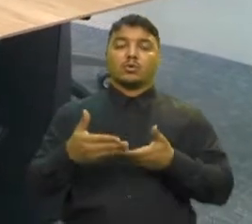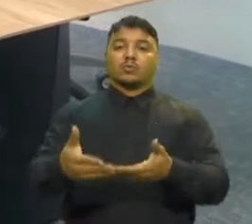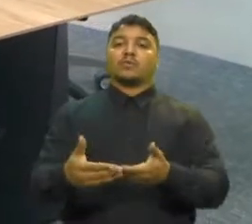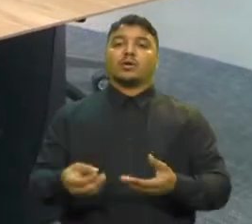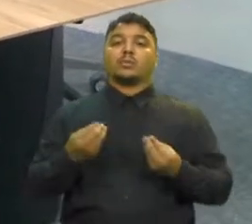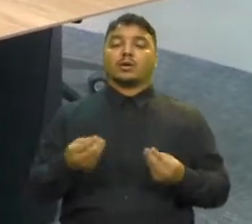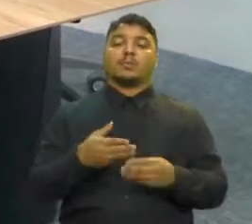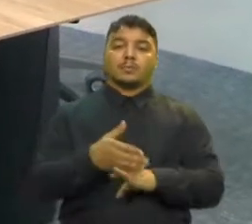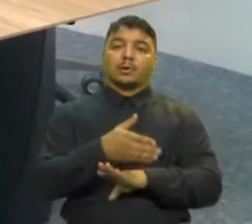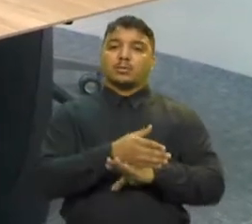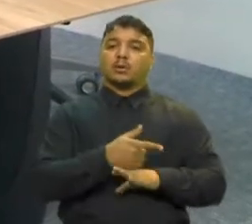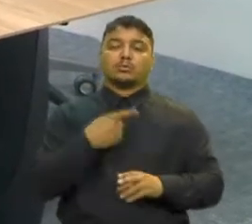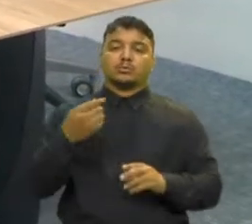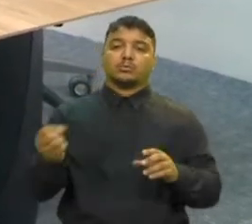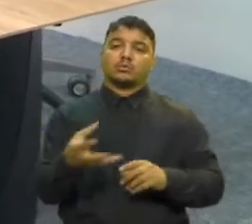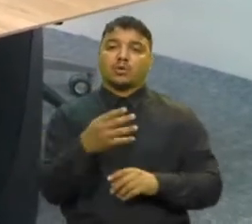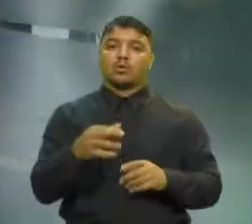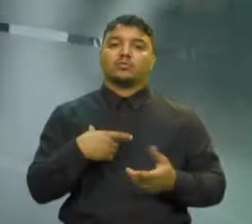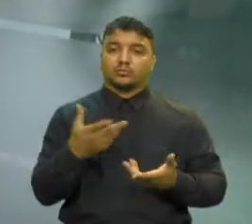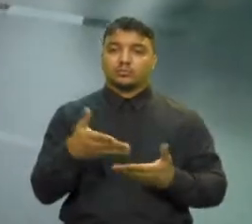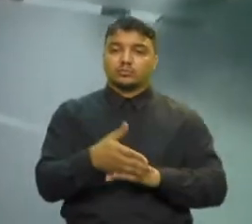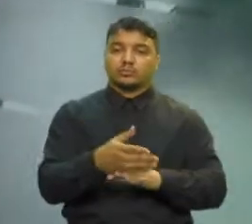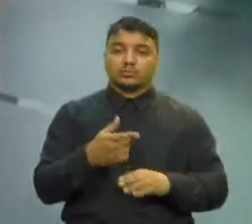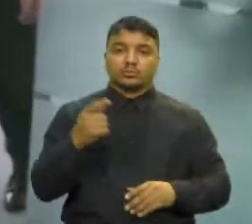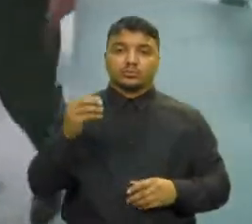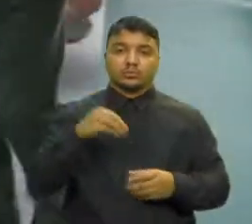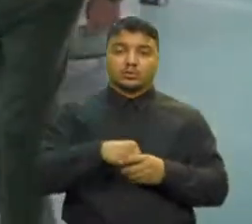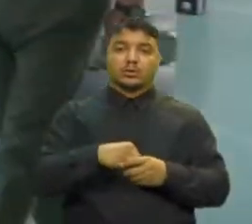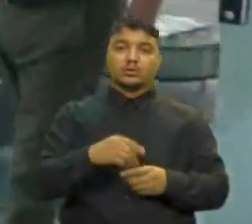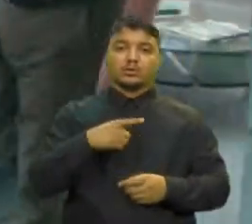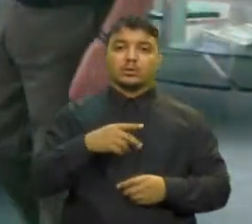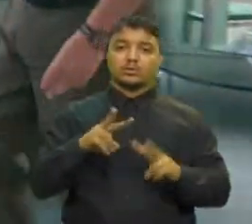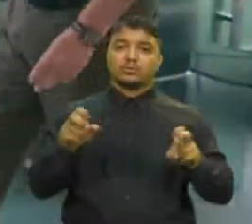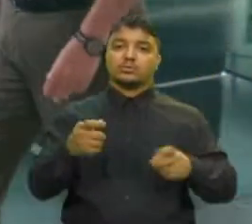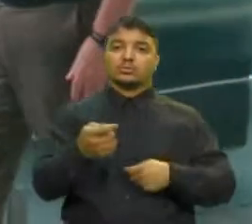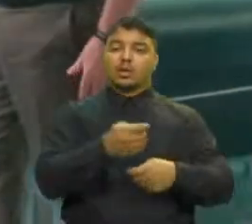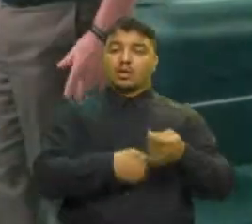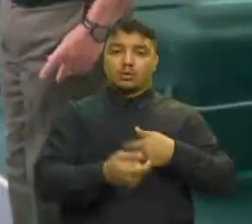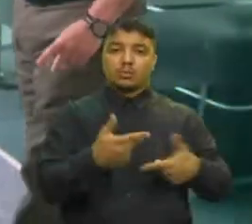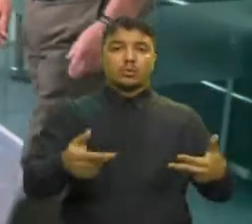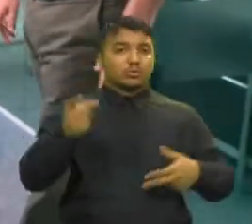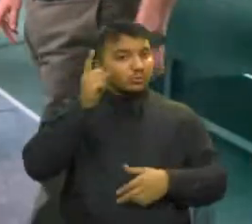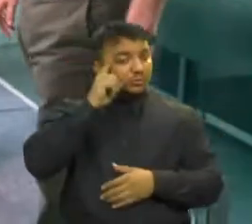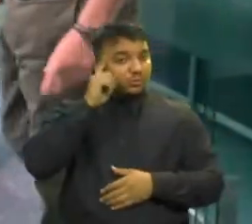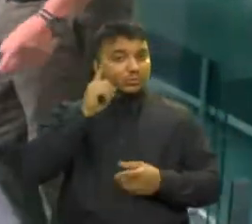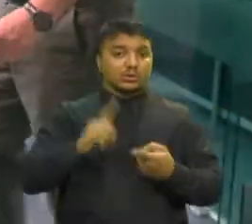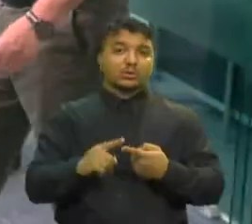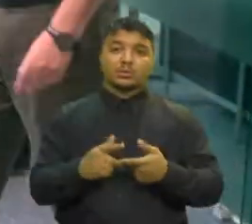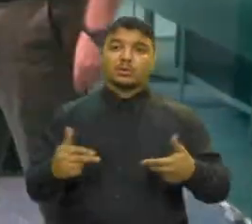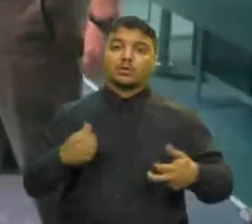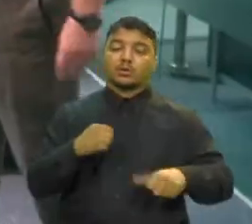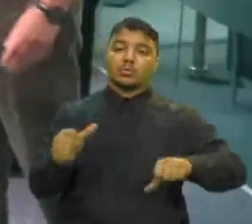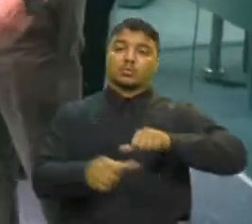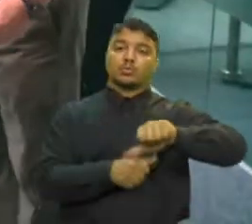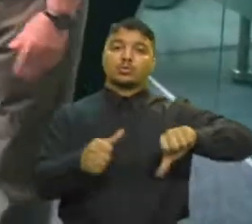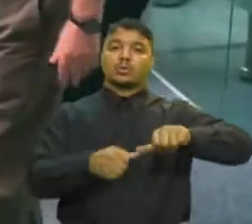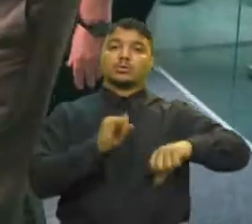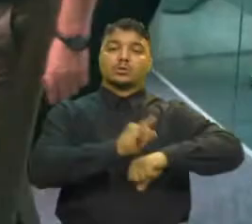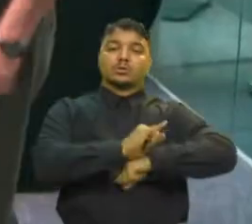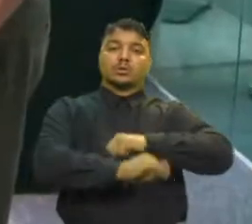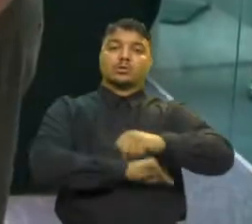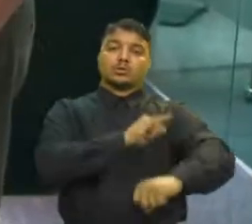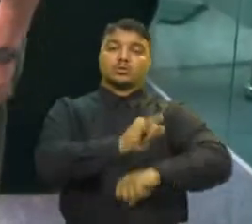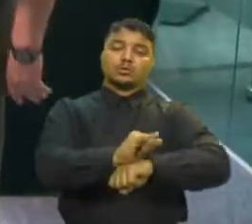participar de novos programas da emissora Falando de economia do dia a dia e os impactos das mudanças internacionais